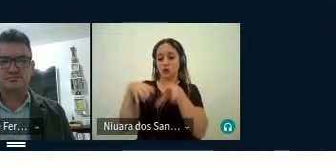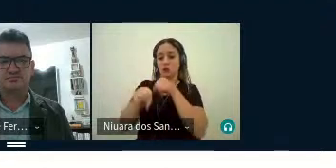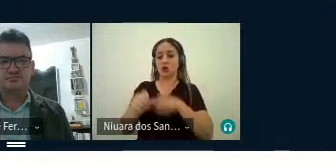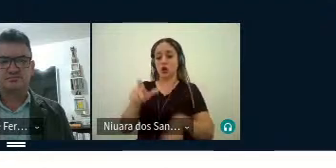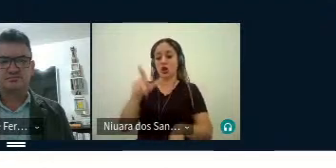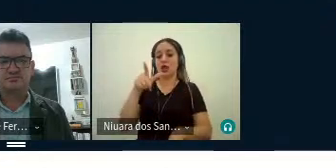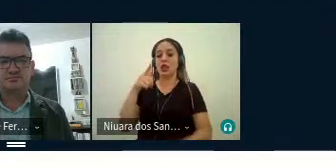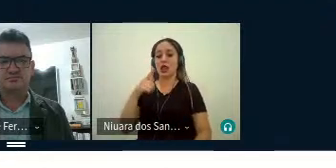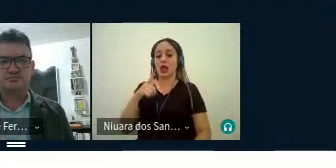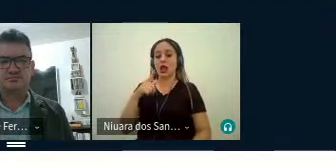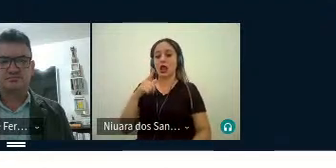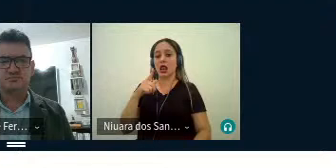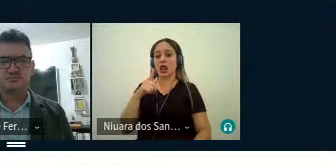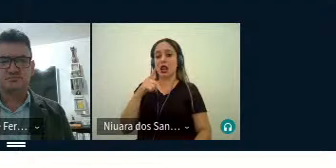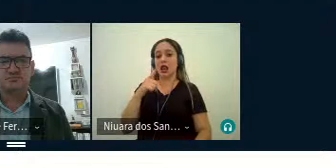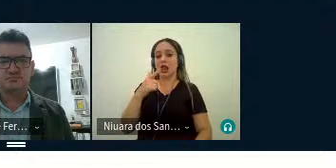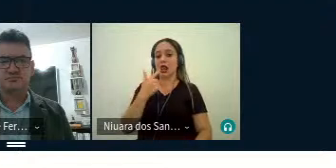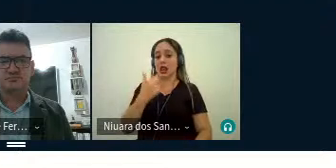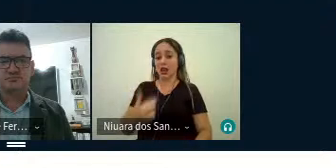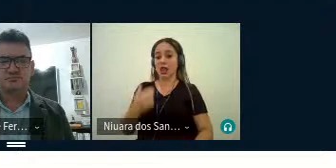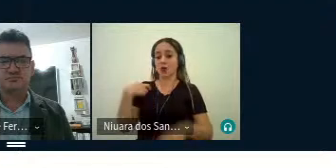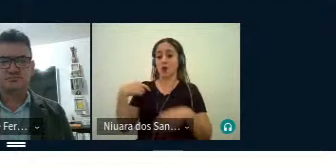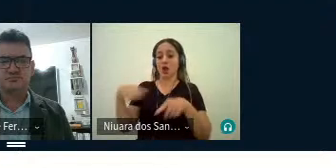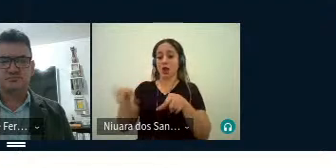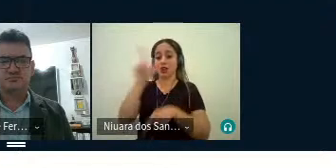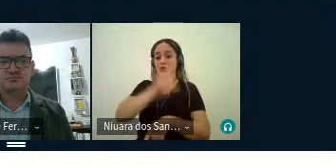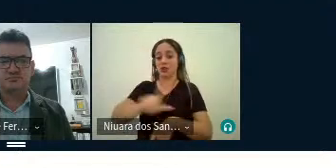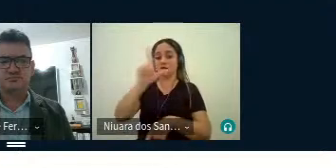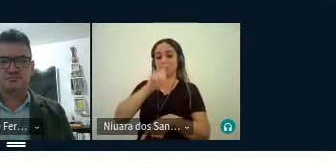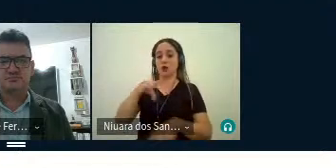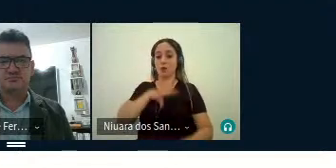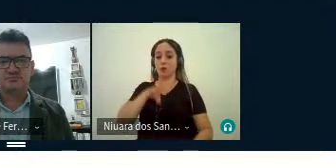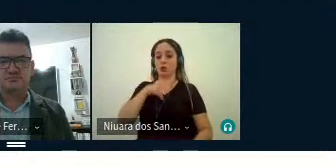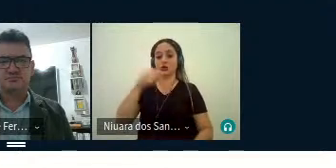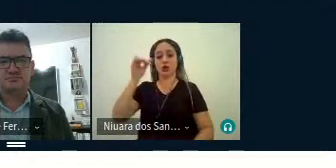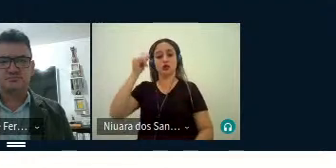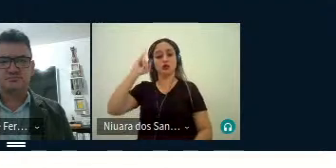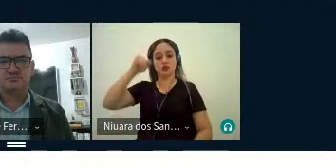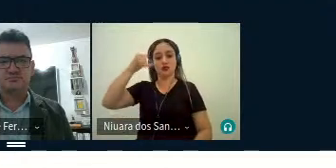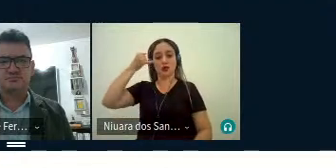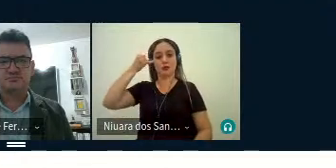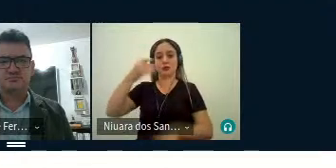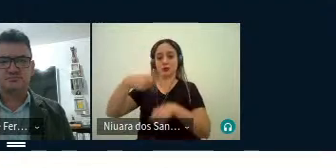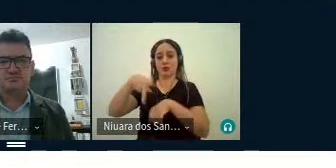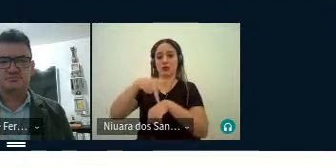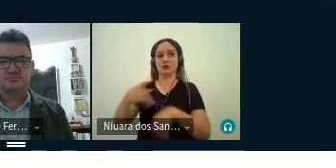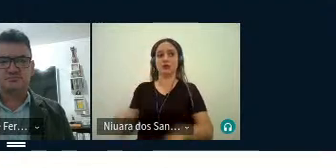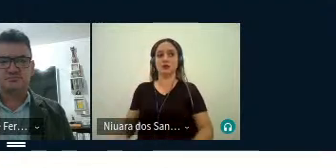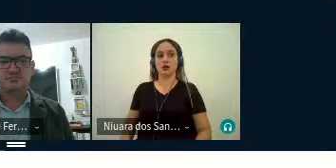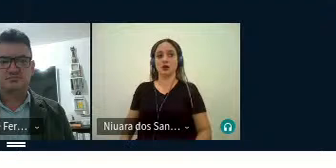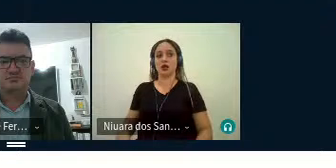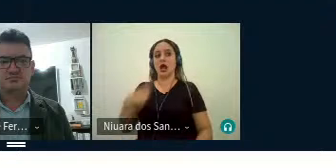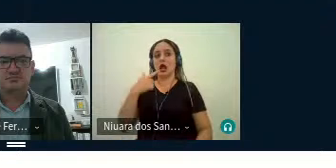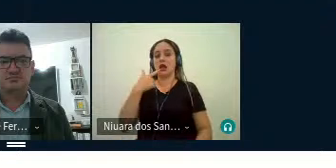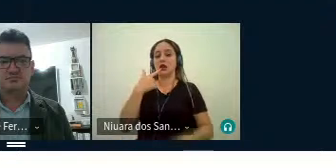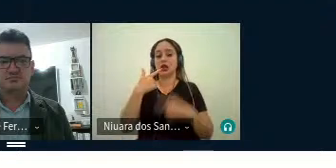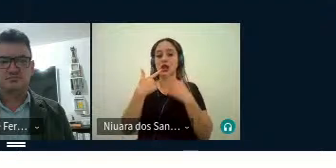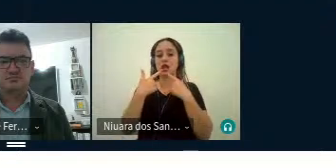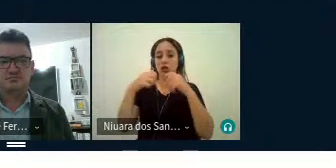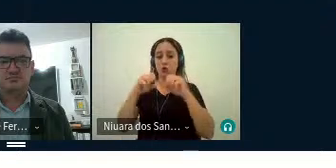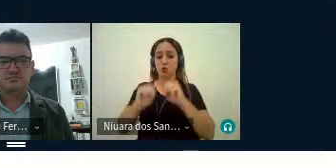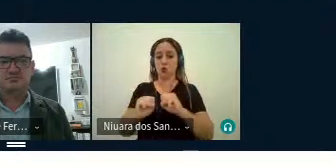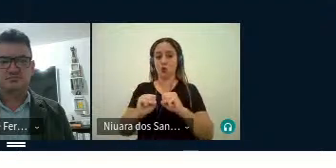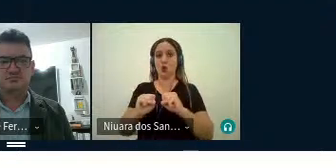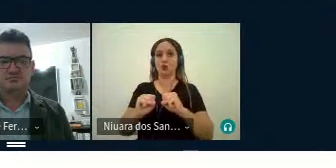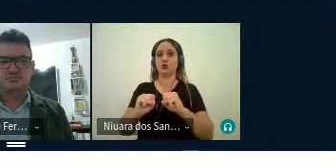portuguesa e japonesa pela Universidade de Brasília. Especialização em linguística aplicada e mestrado em literatura pela UNB.